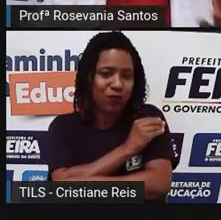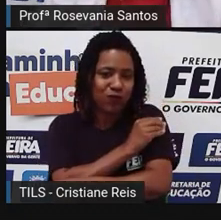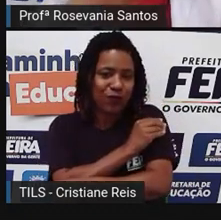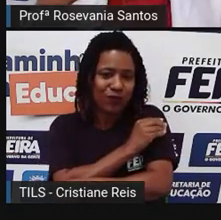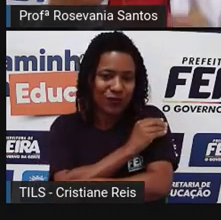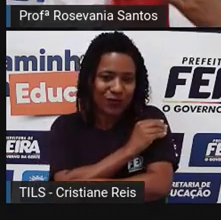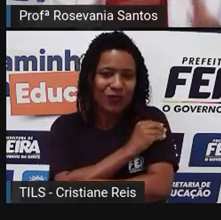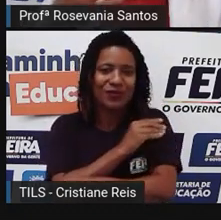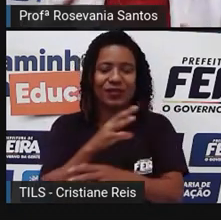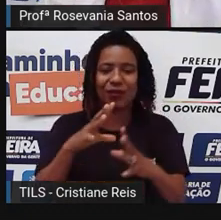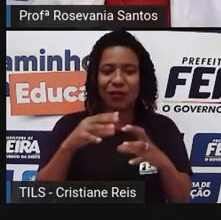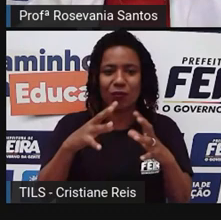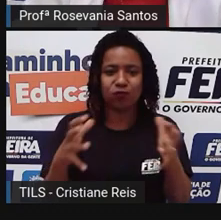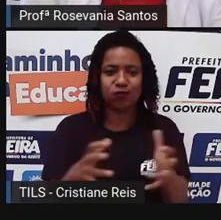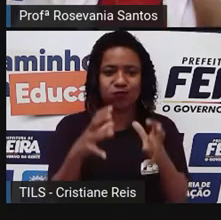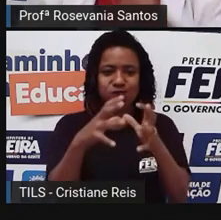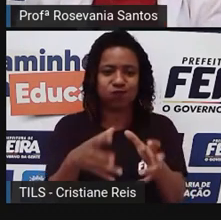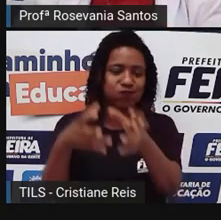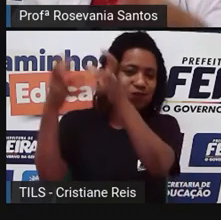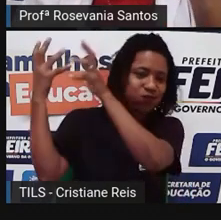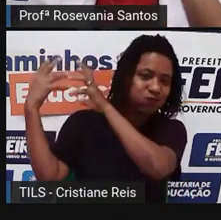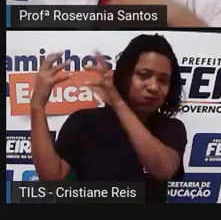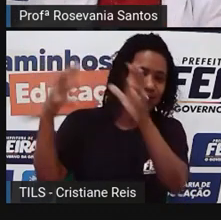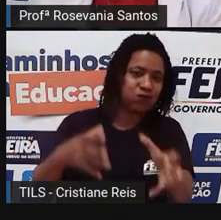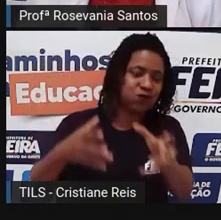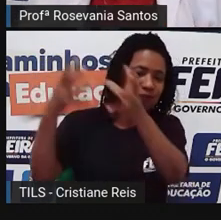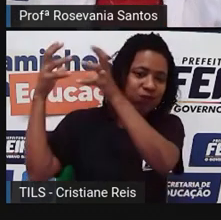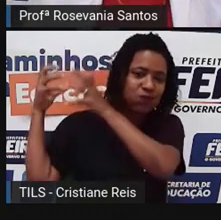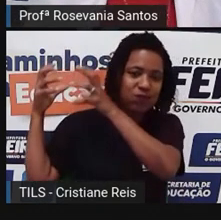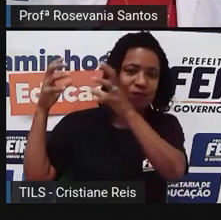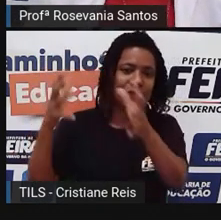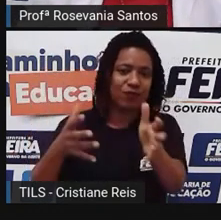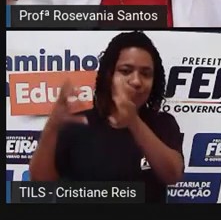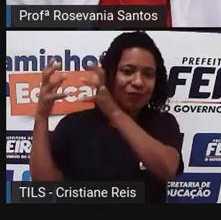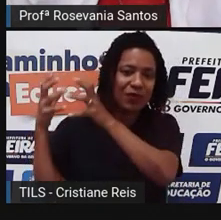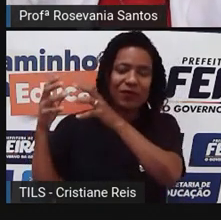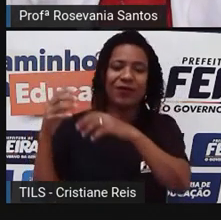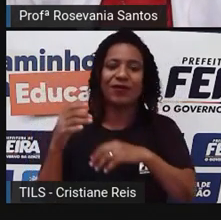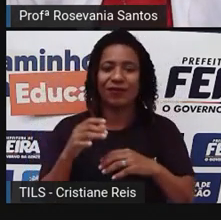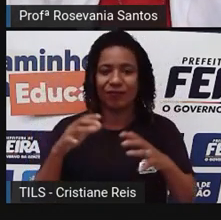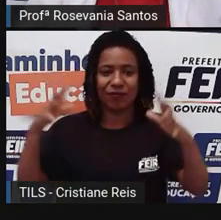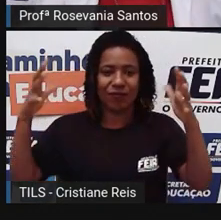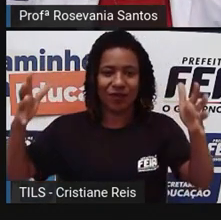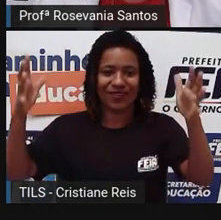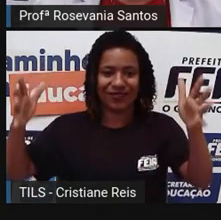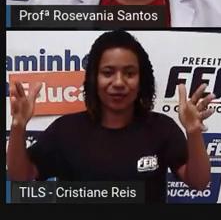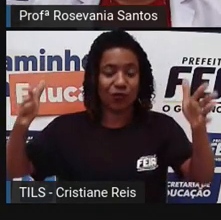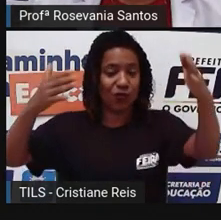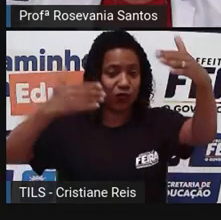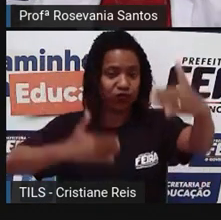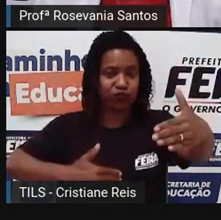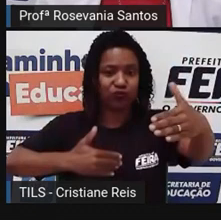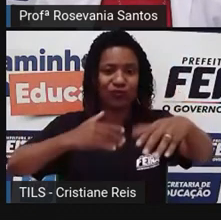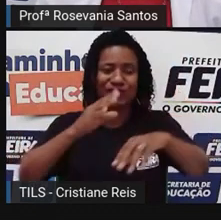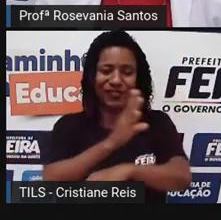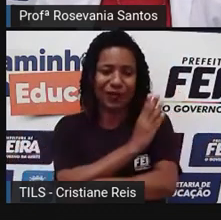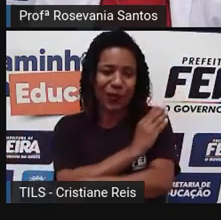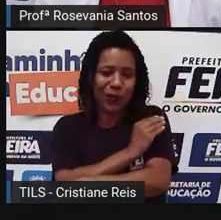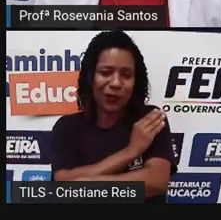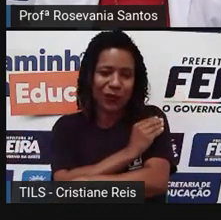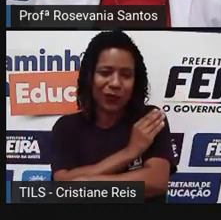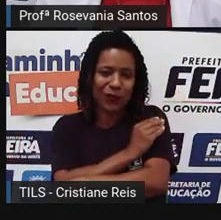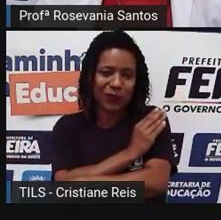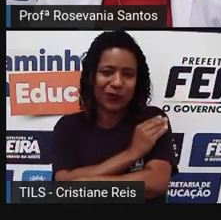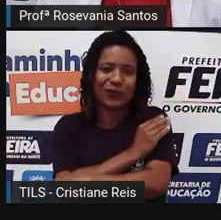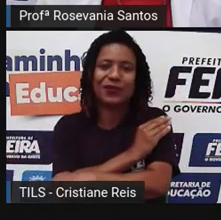já vai compactando ele, já vai enrolando, e já fica os bolinhos lá, né, bolinho não, né, é bem grandão, lá no meio, né, da